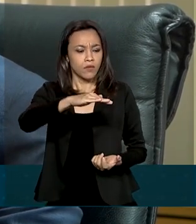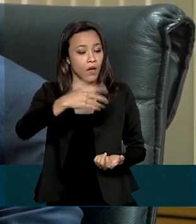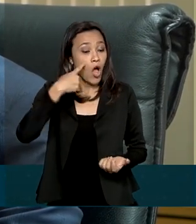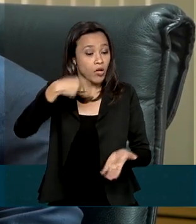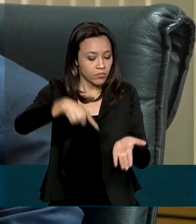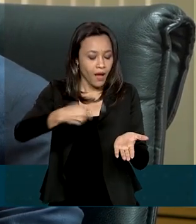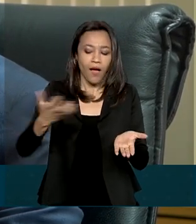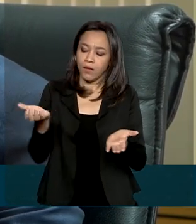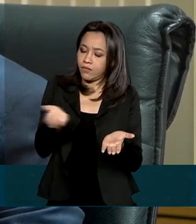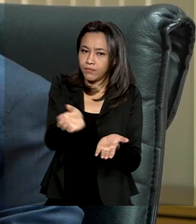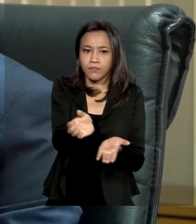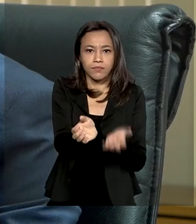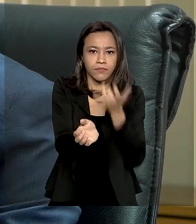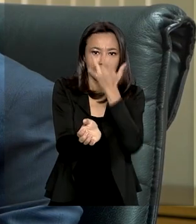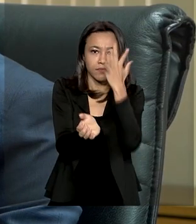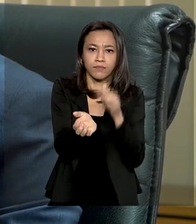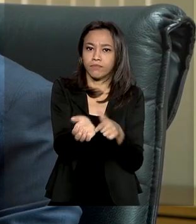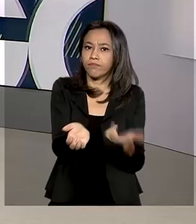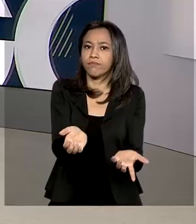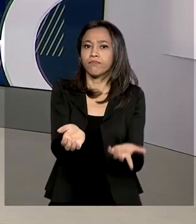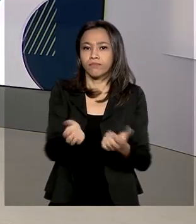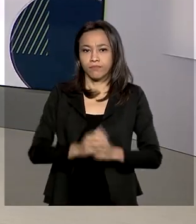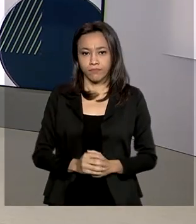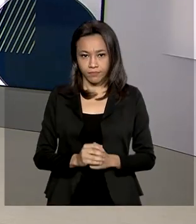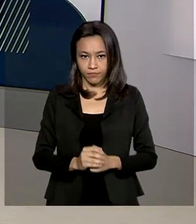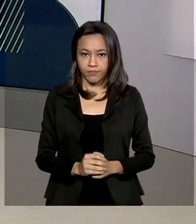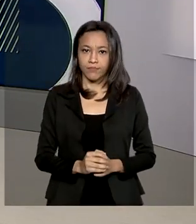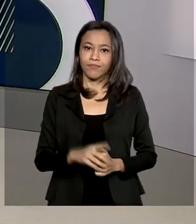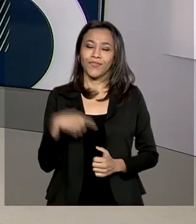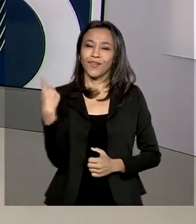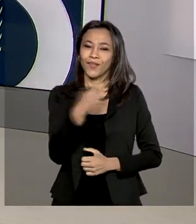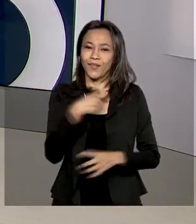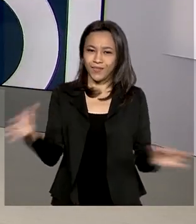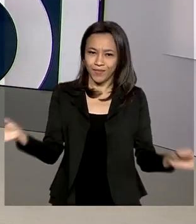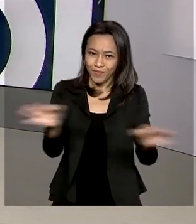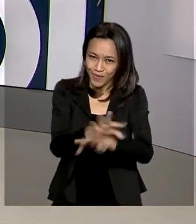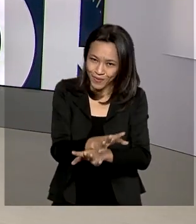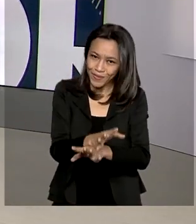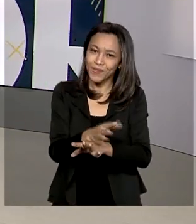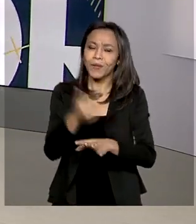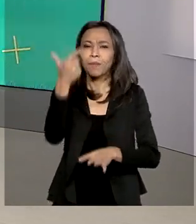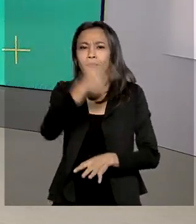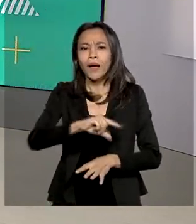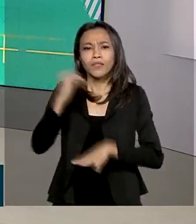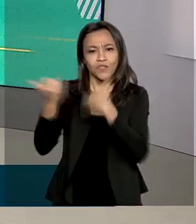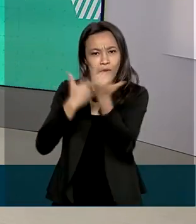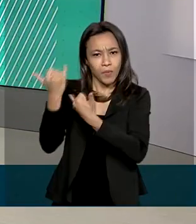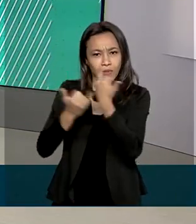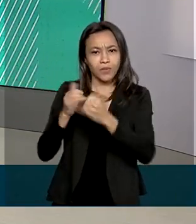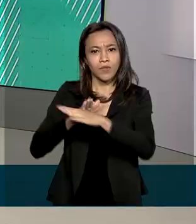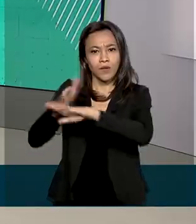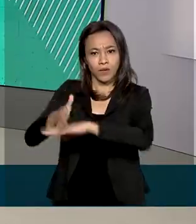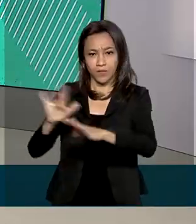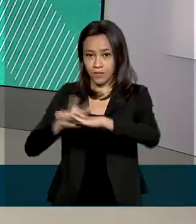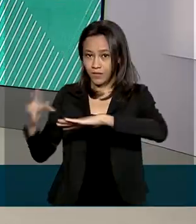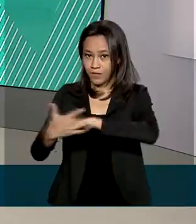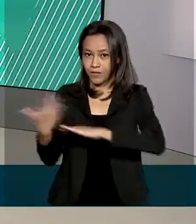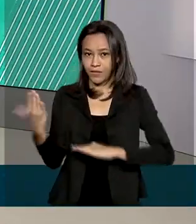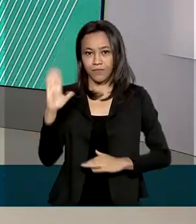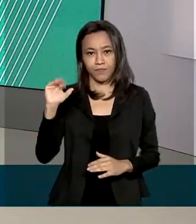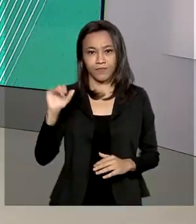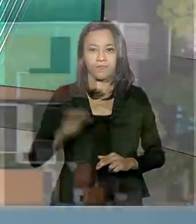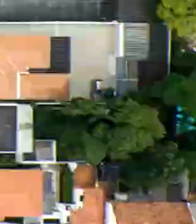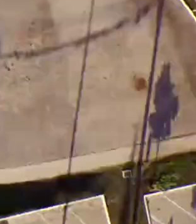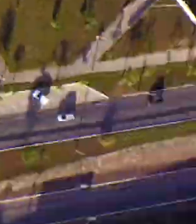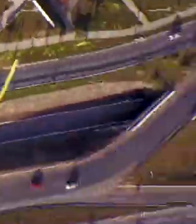eles terem um instrumento capaz de validar esse documento. E a gente fica por aqui. Mais notícias nas nossas redes sociais. Tchau, tchau.